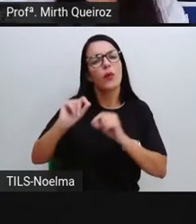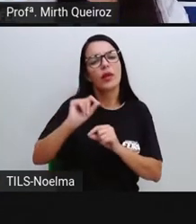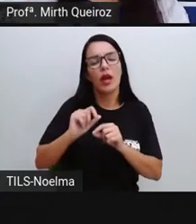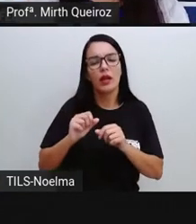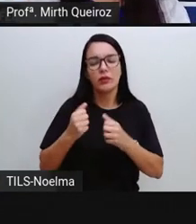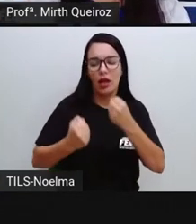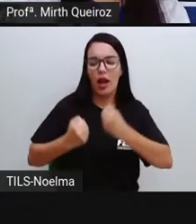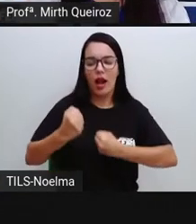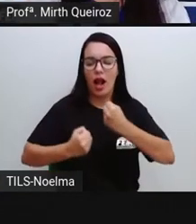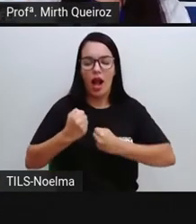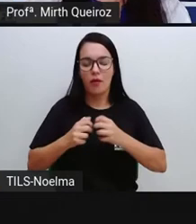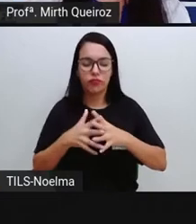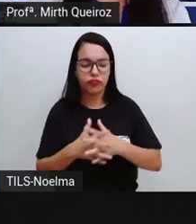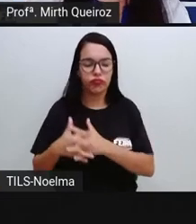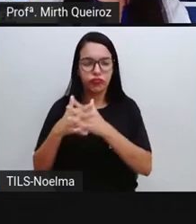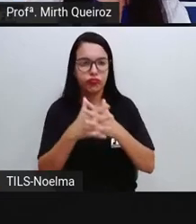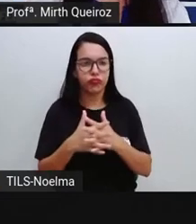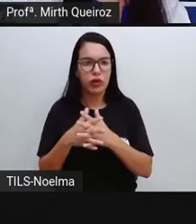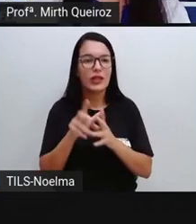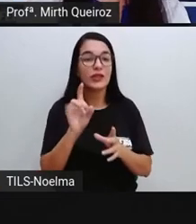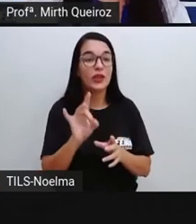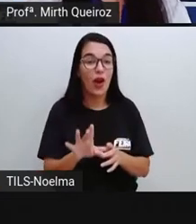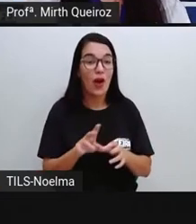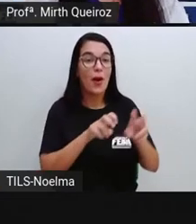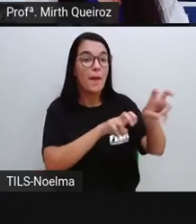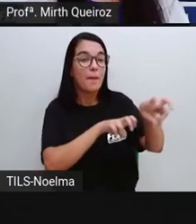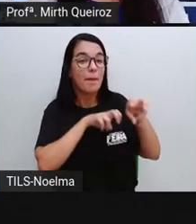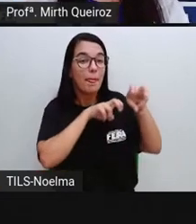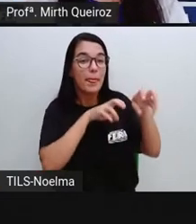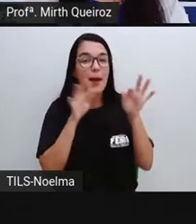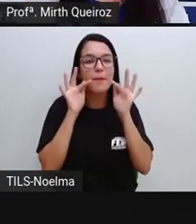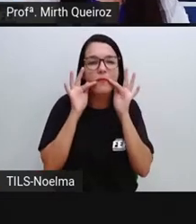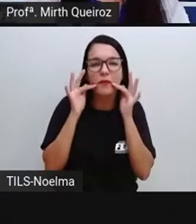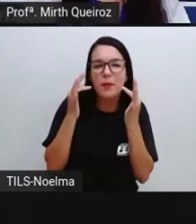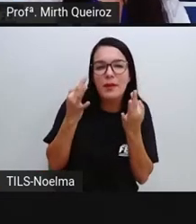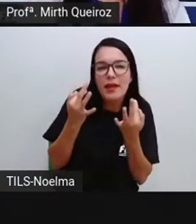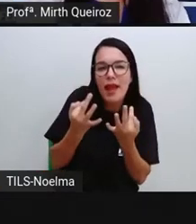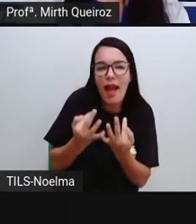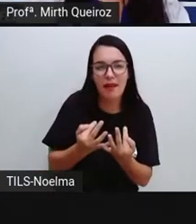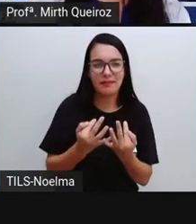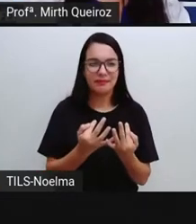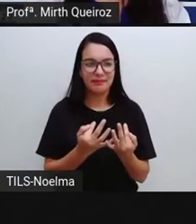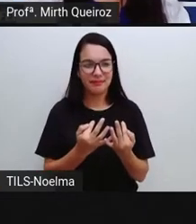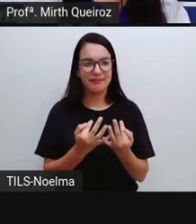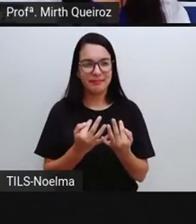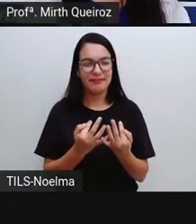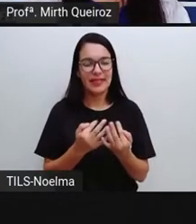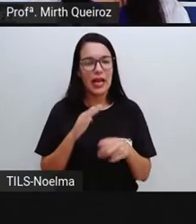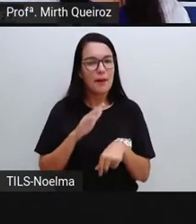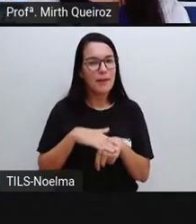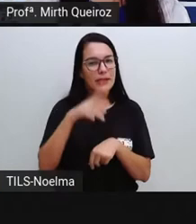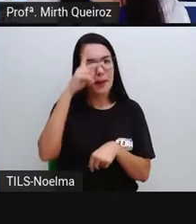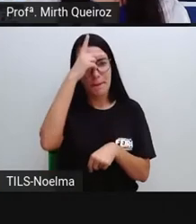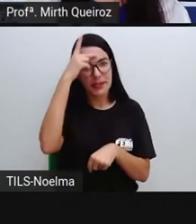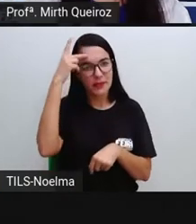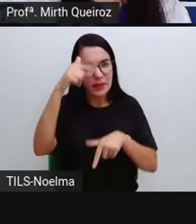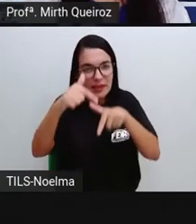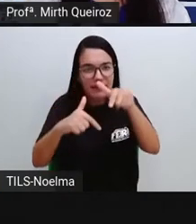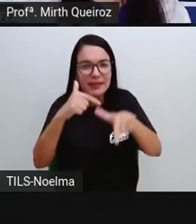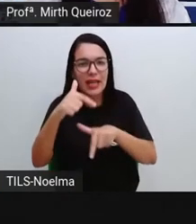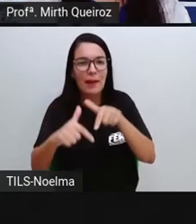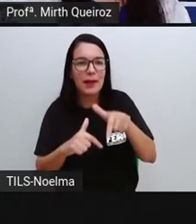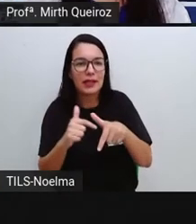agricultura familiar, né? Onde a gente utiliza menos equipamentos e mais pessoas para poder desenvolver